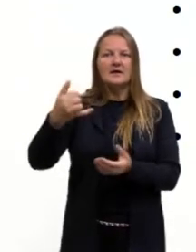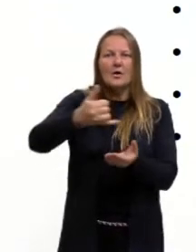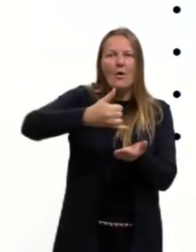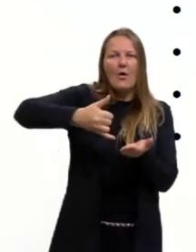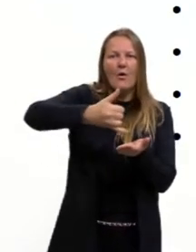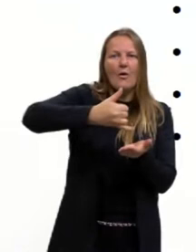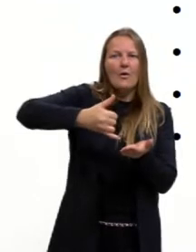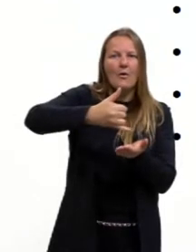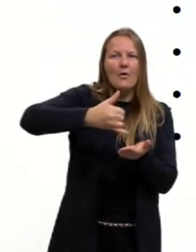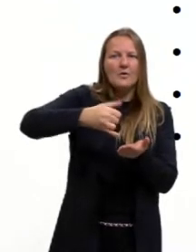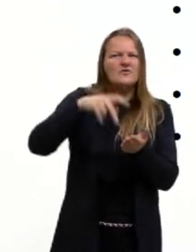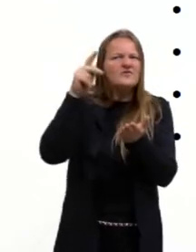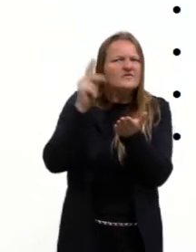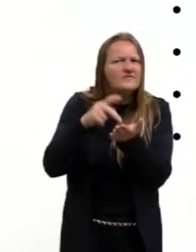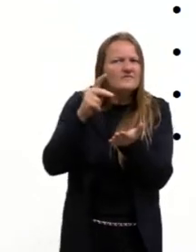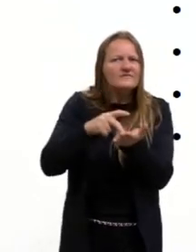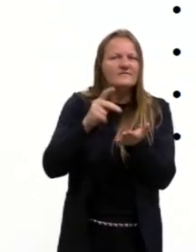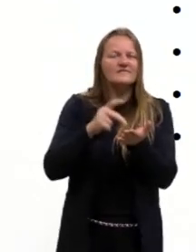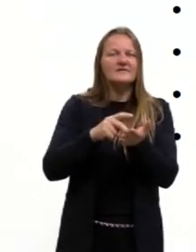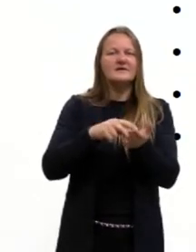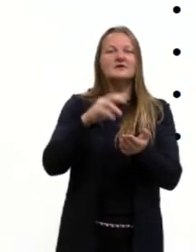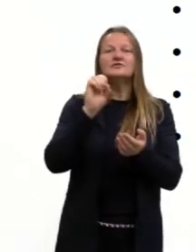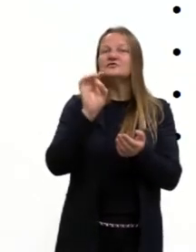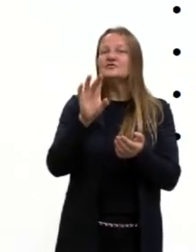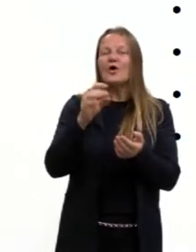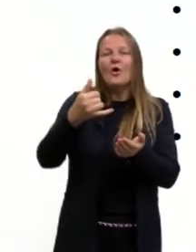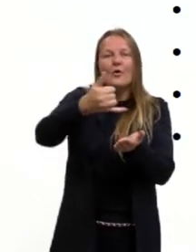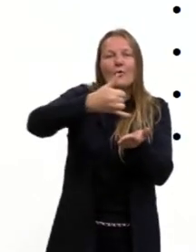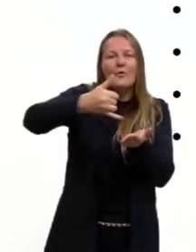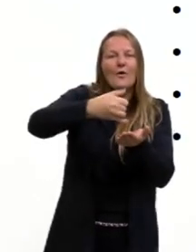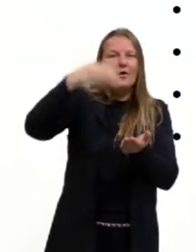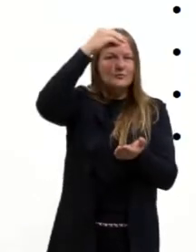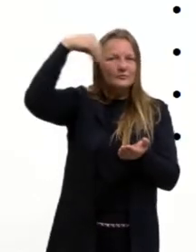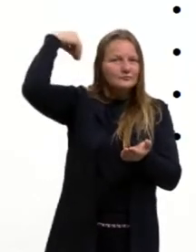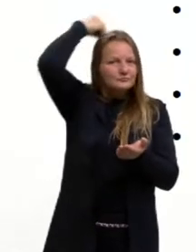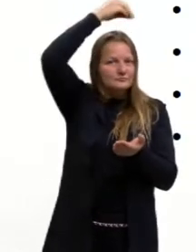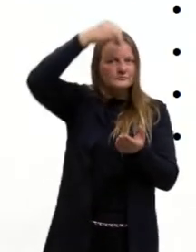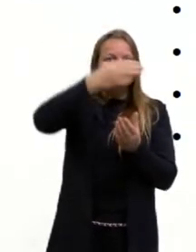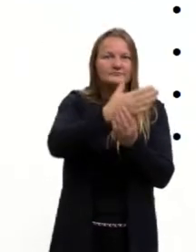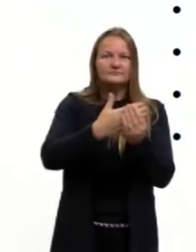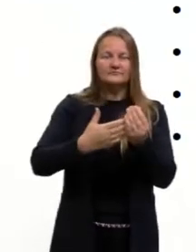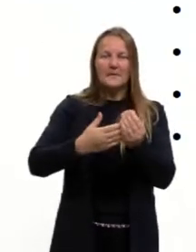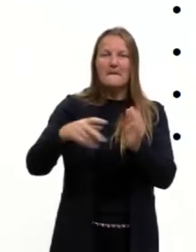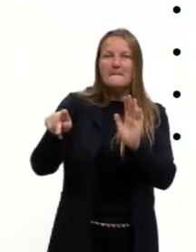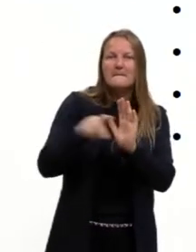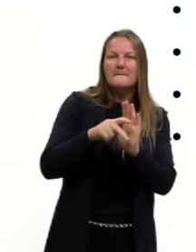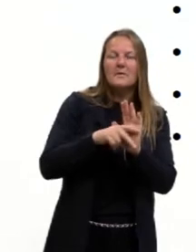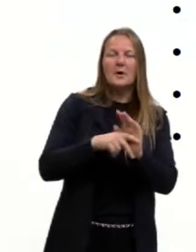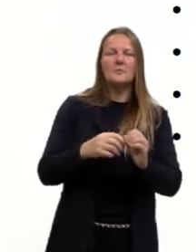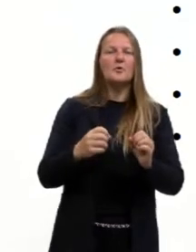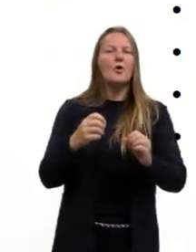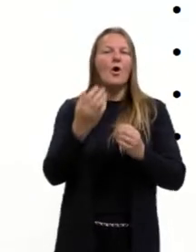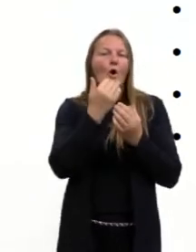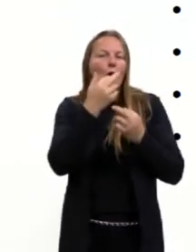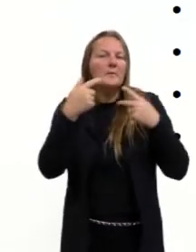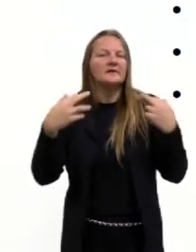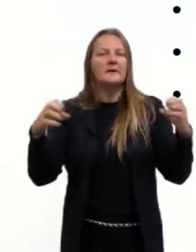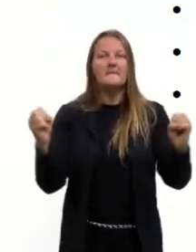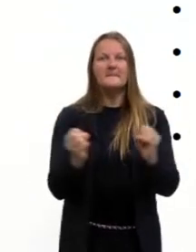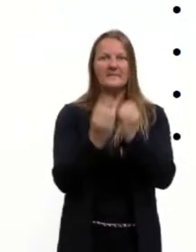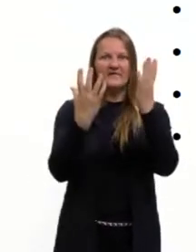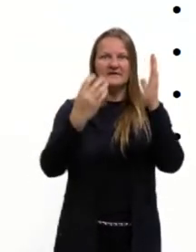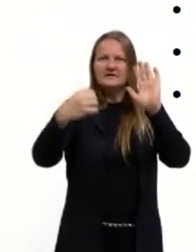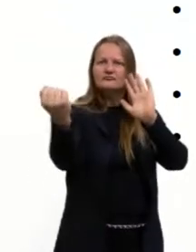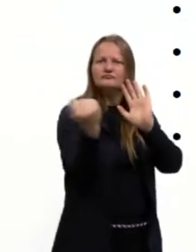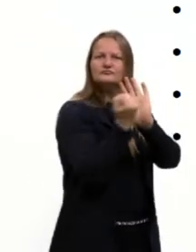verdadeiro deveria ser feito só com azeite de dendê. Ele é também uma comida de festas. Então, a gente